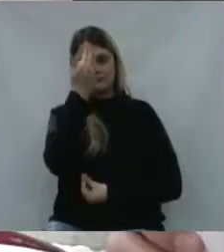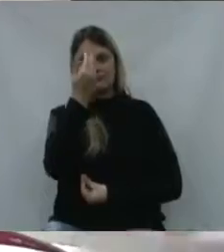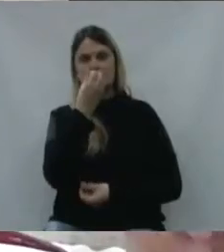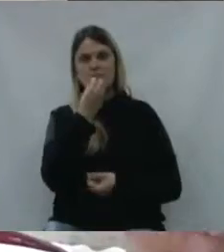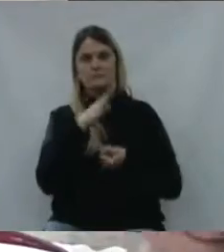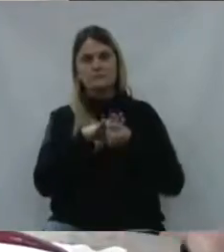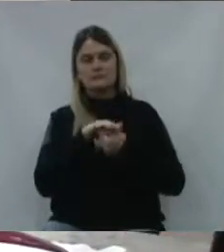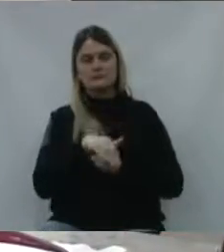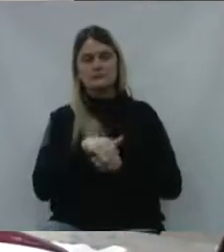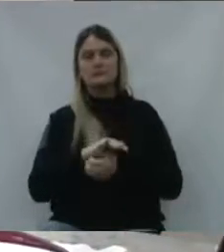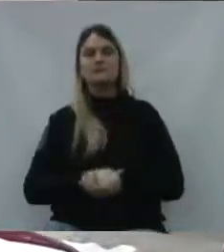obrigada e boa noite a todos. Obrigada. Obrigada. Obrigada.